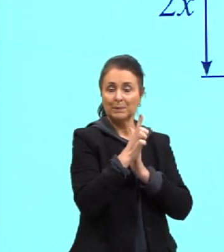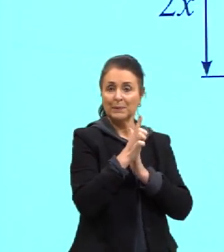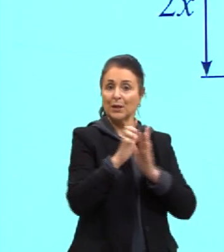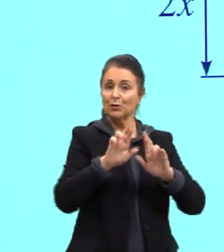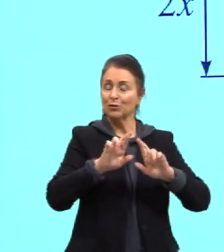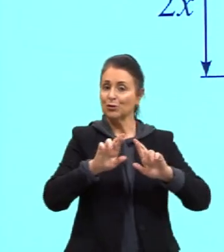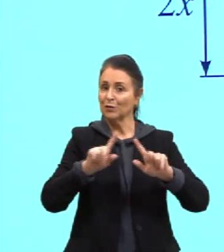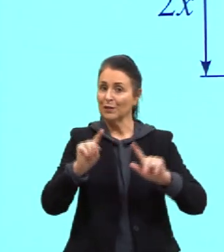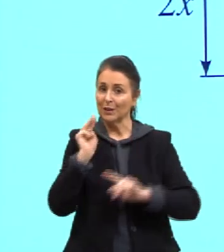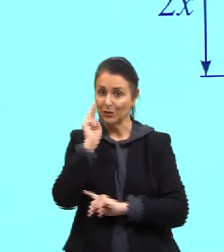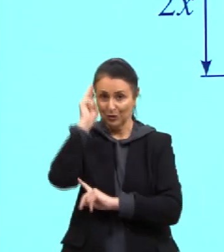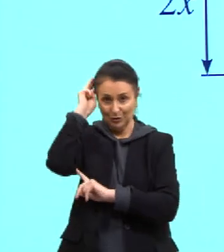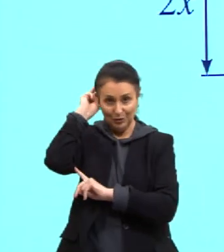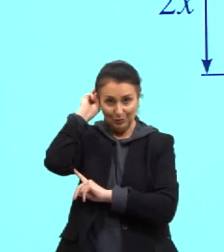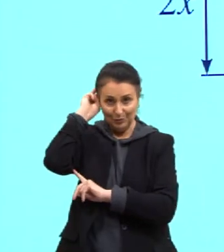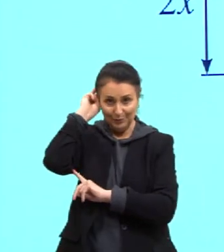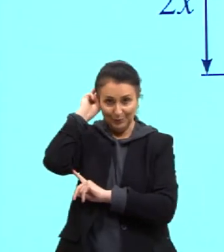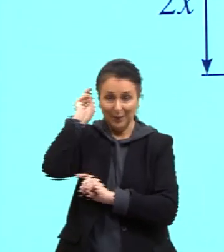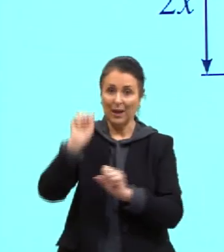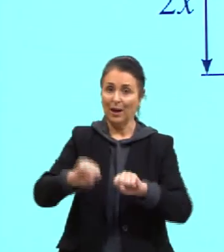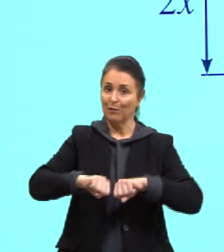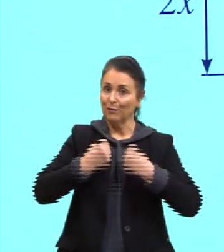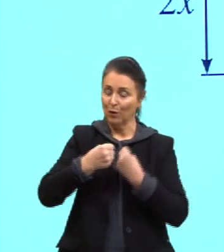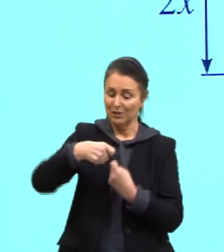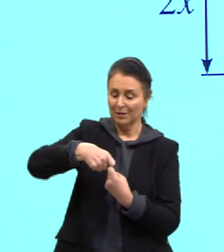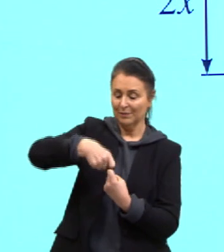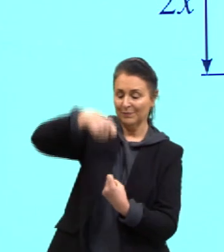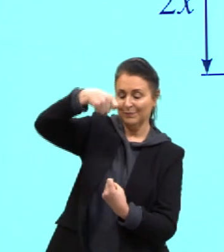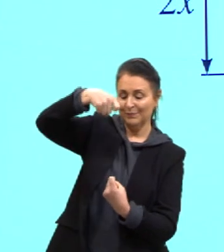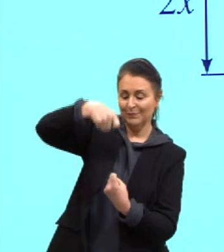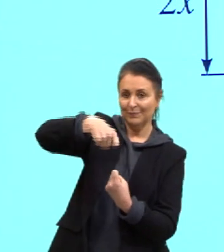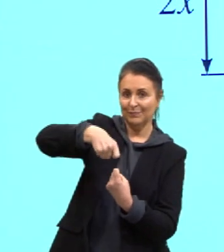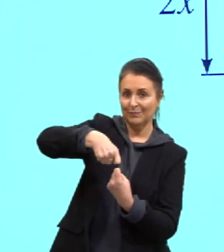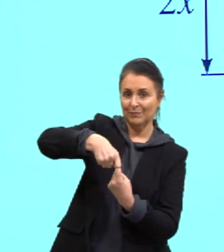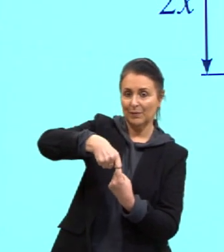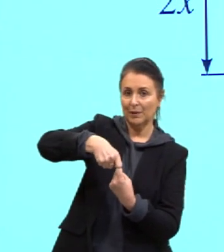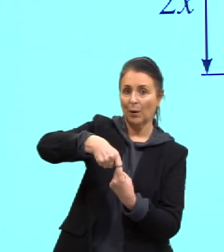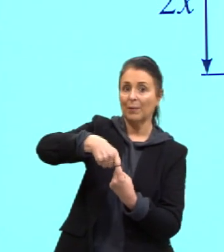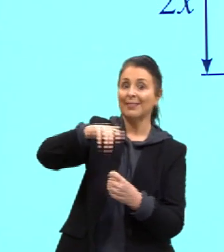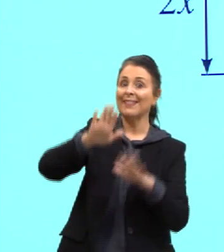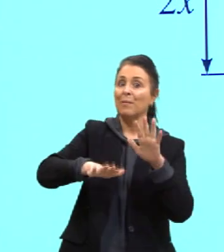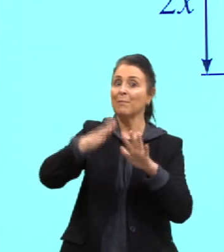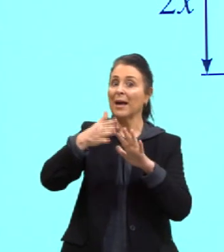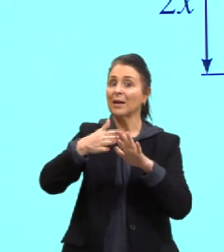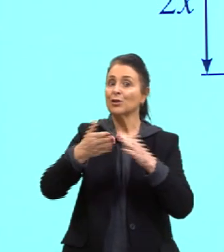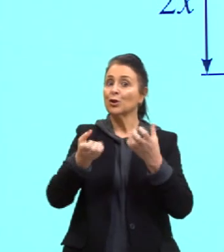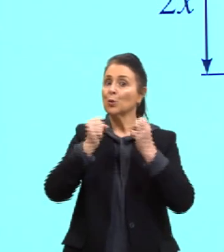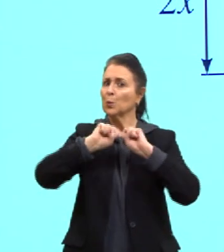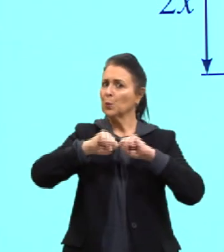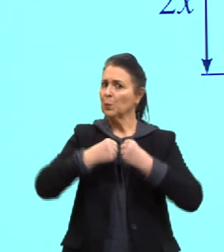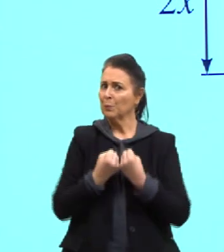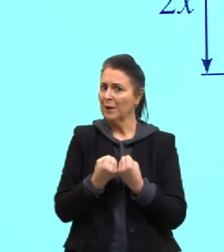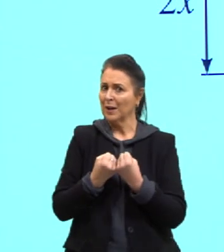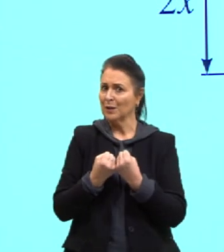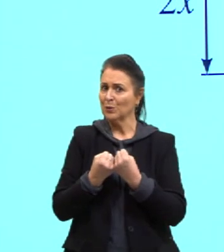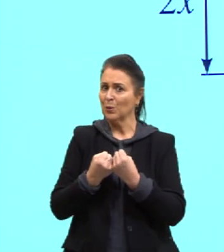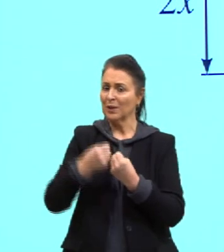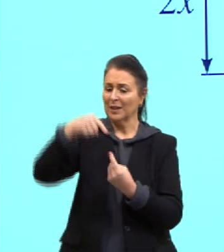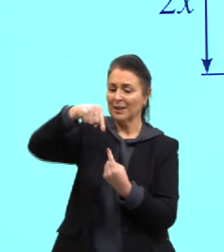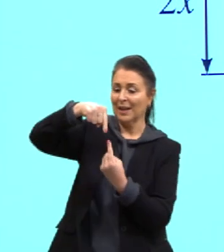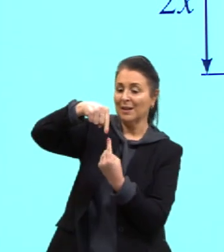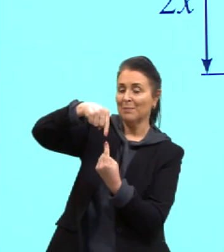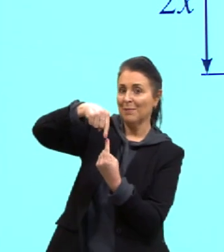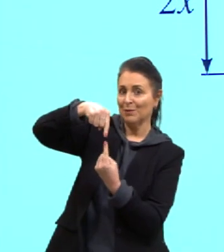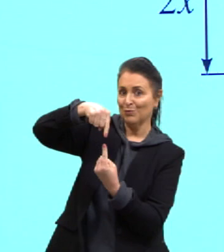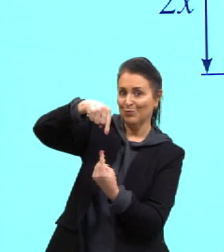elástica. Então, uma mola distende-se quando um peso é pendurado nela. Um peso adicional a estica